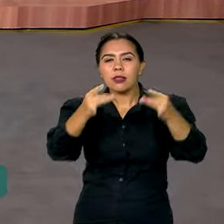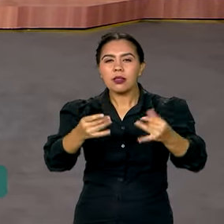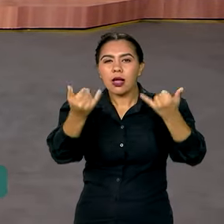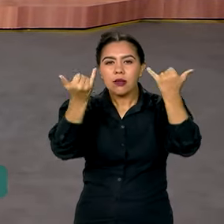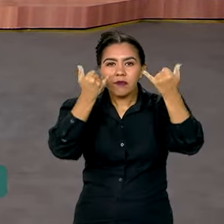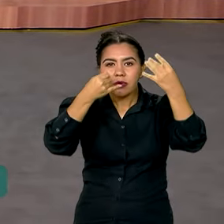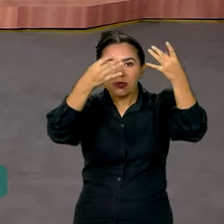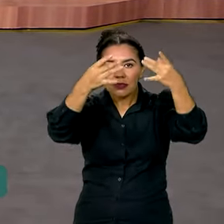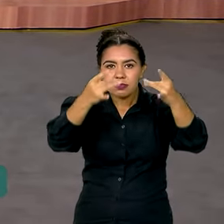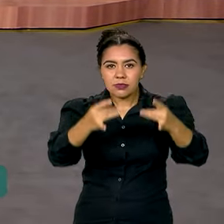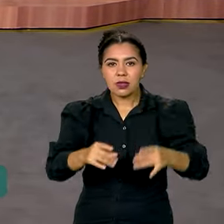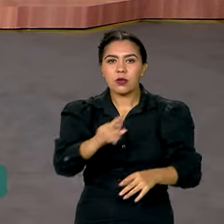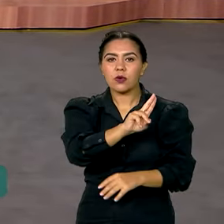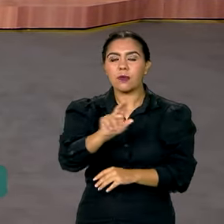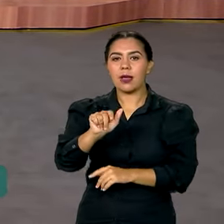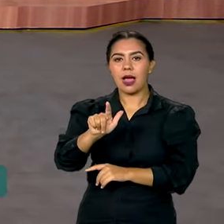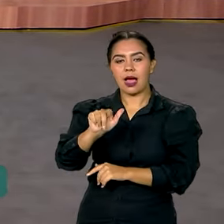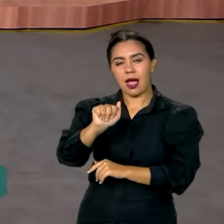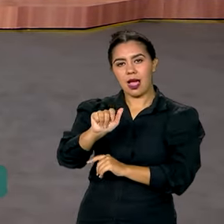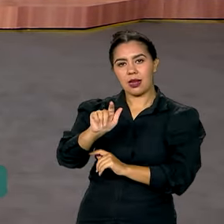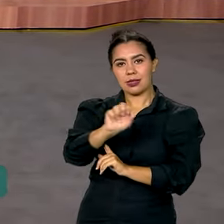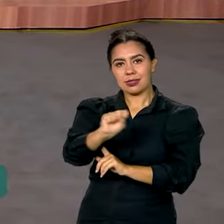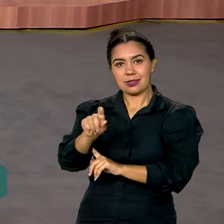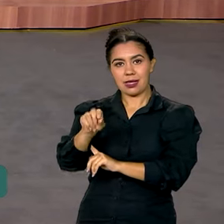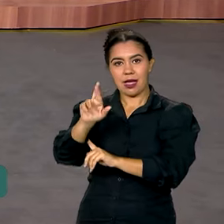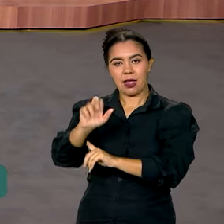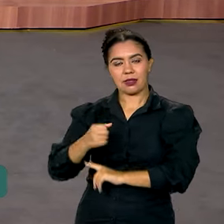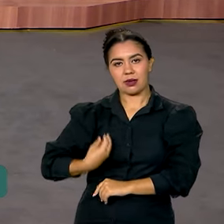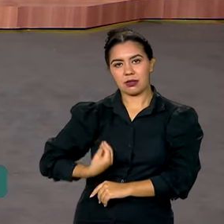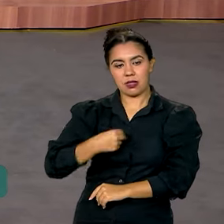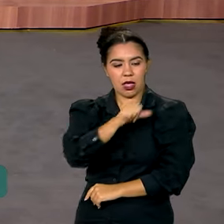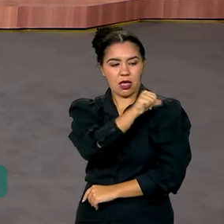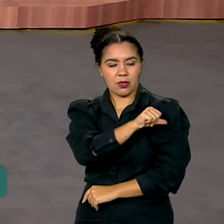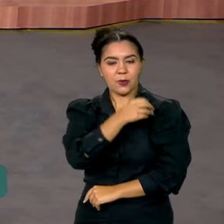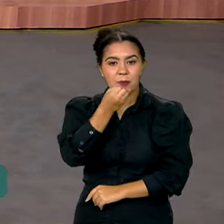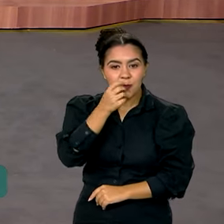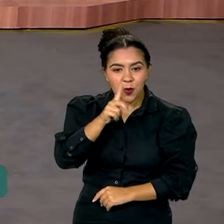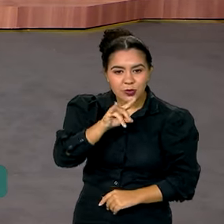repórter Alessandra Lago, que fala ao vivo do Rio de Janeiro. Bom dia, Alessandra.